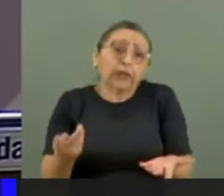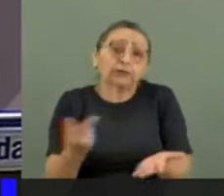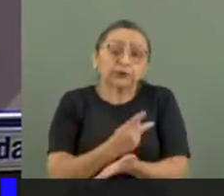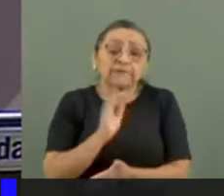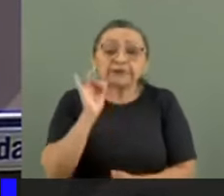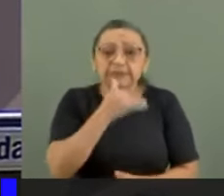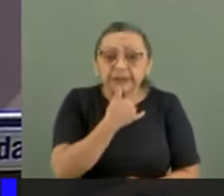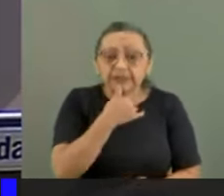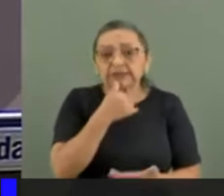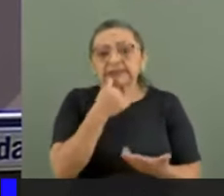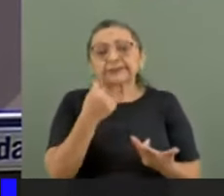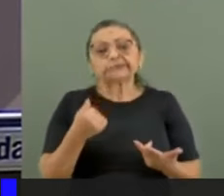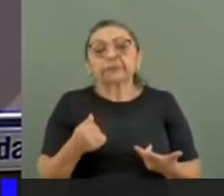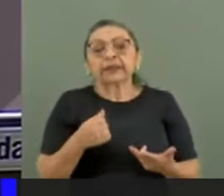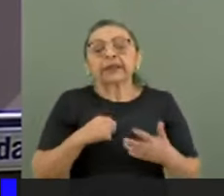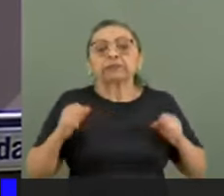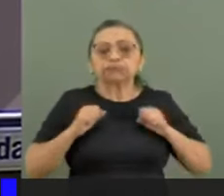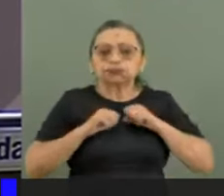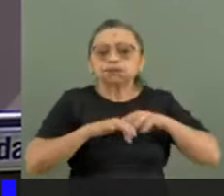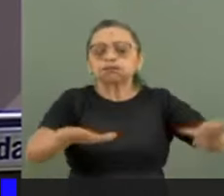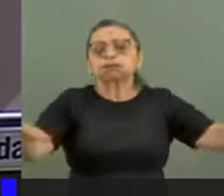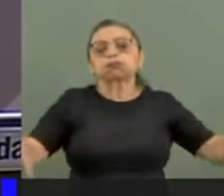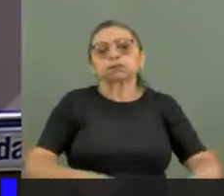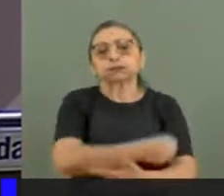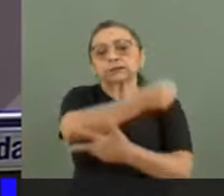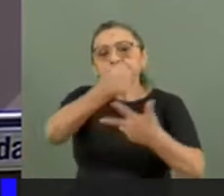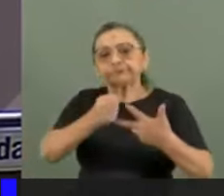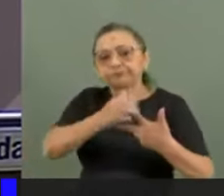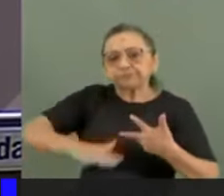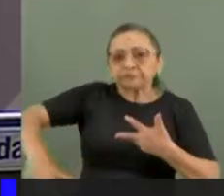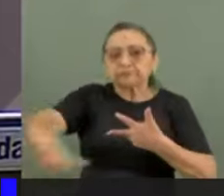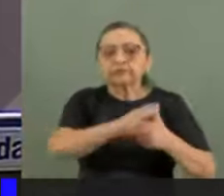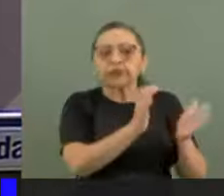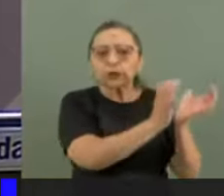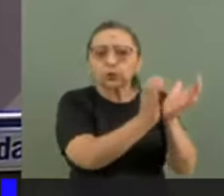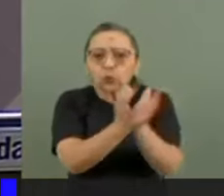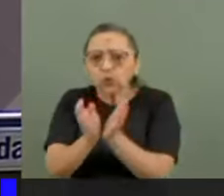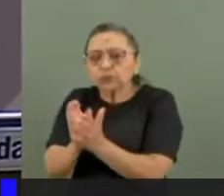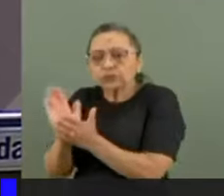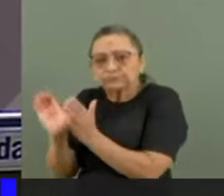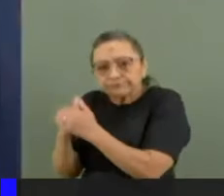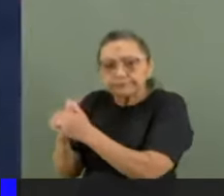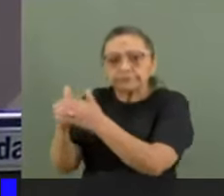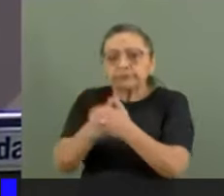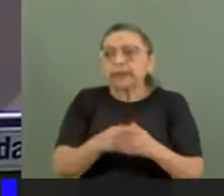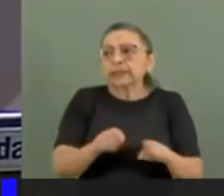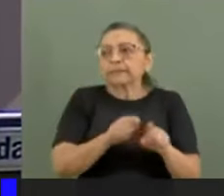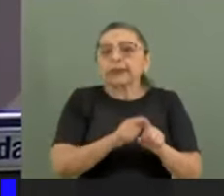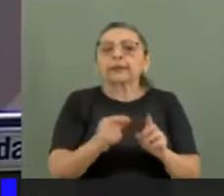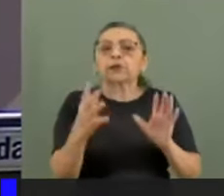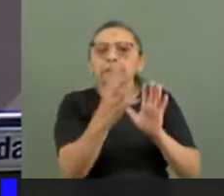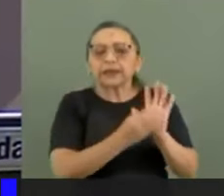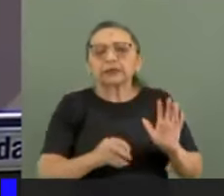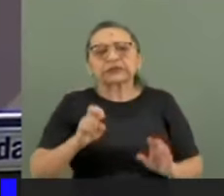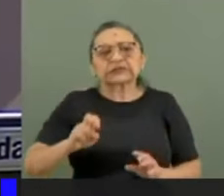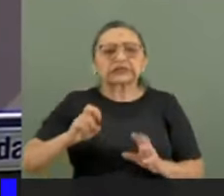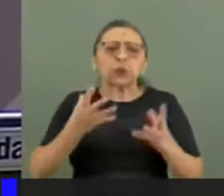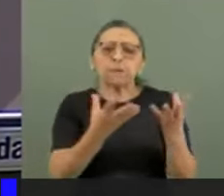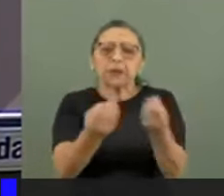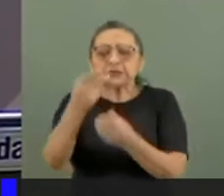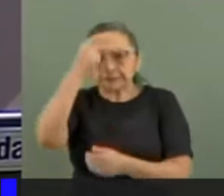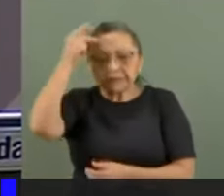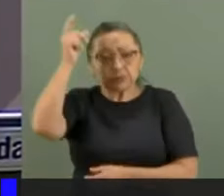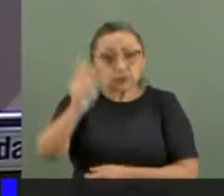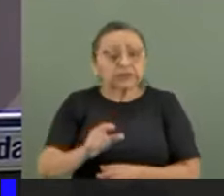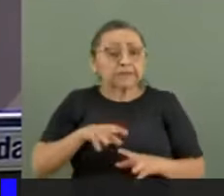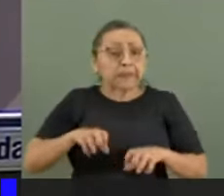circunscreveram à Praça dos Três Poderes e a agrupamentos isolados. Limitaram-se a cinco milhares de pessoas